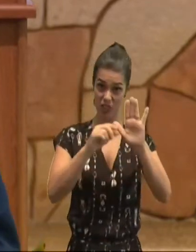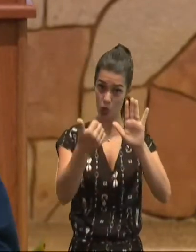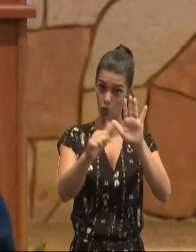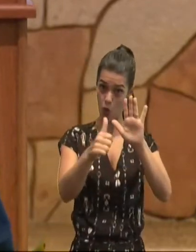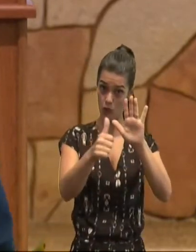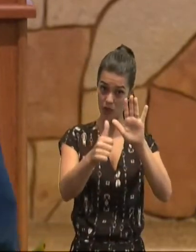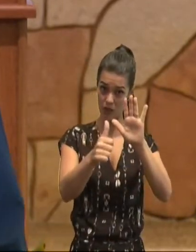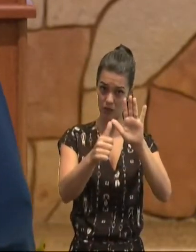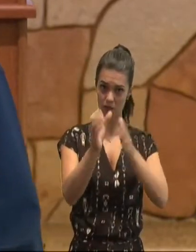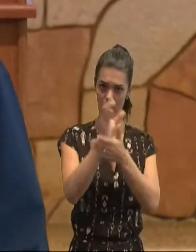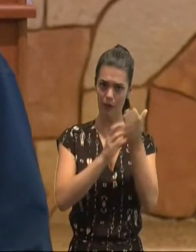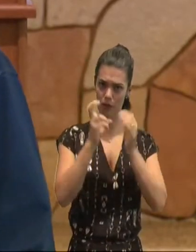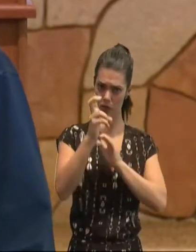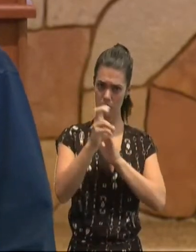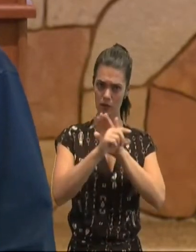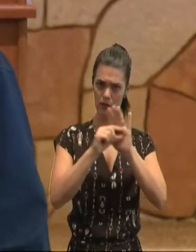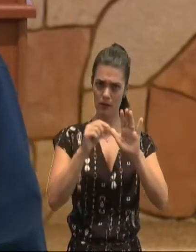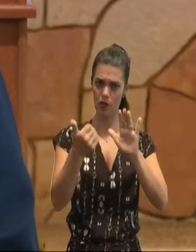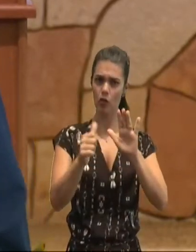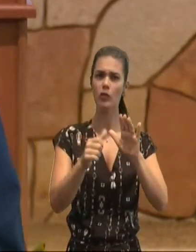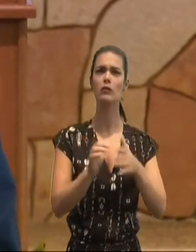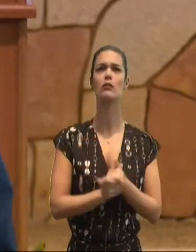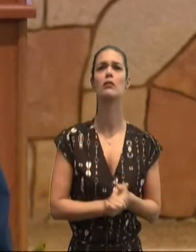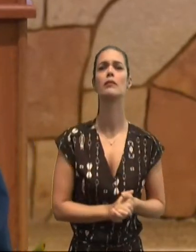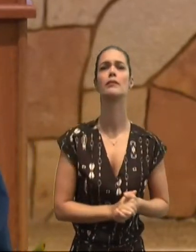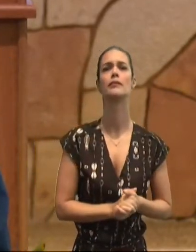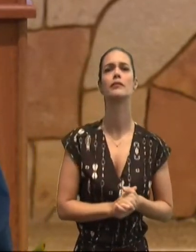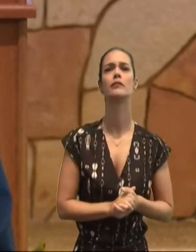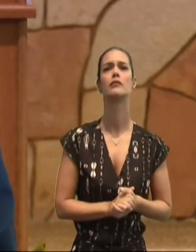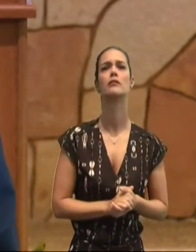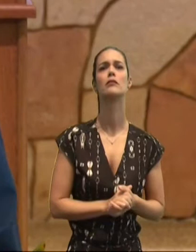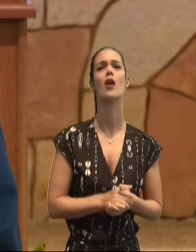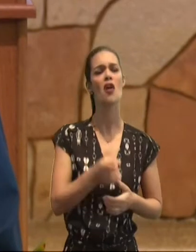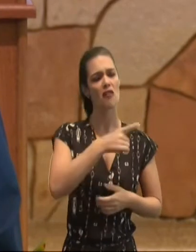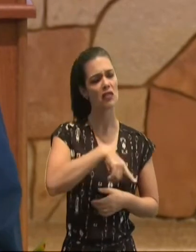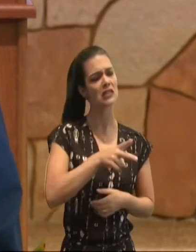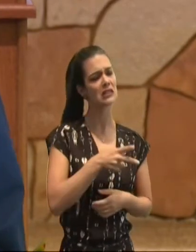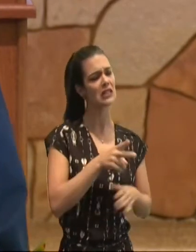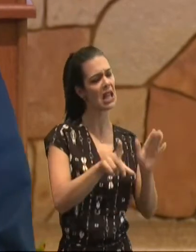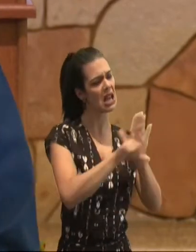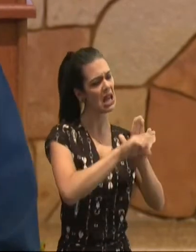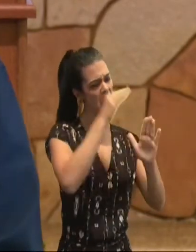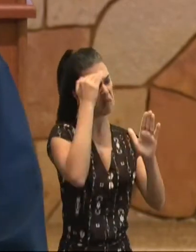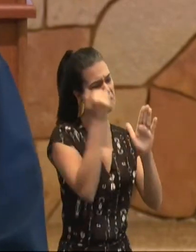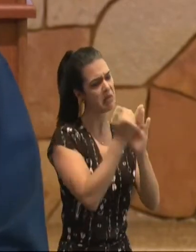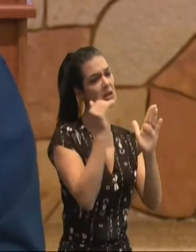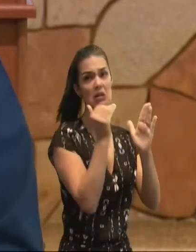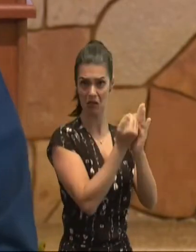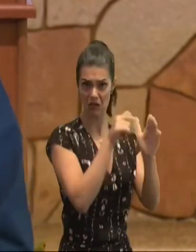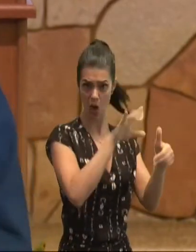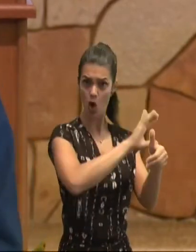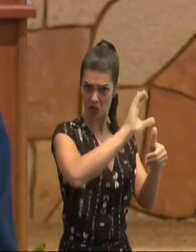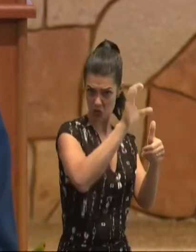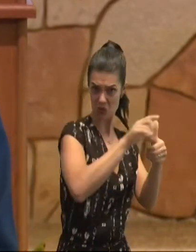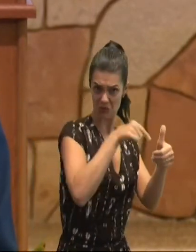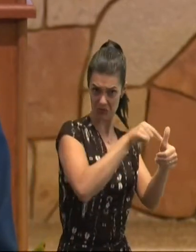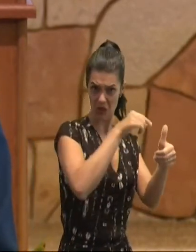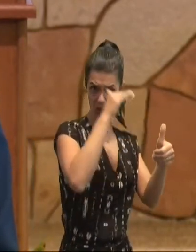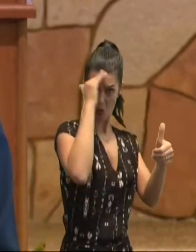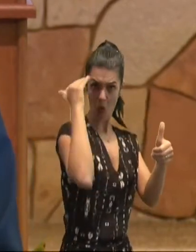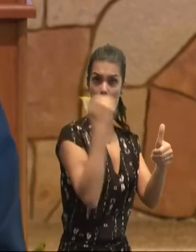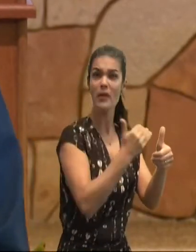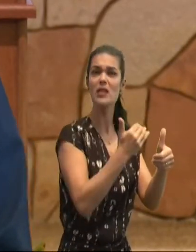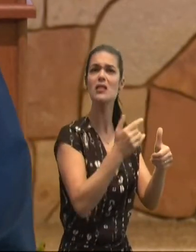se ainda, prego a circuncisão, porque continuo, sendo perseguido, logo, está desfeito, o escândalo,